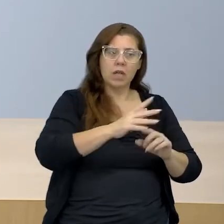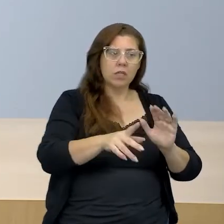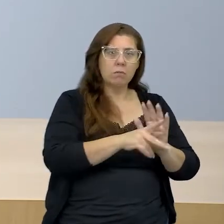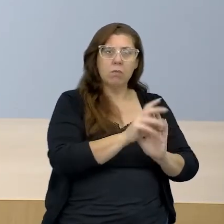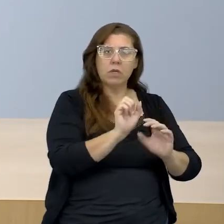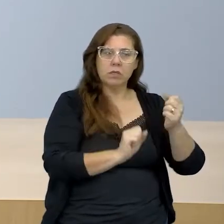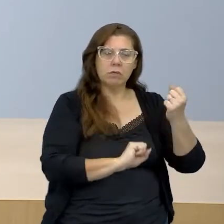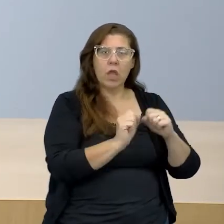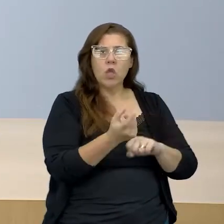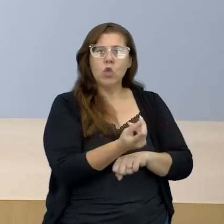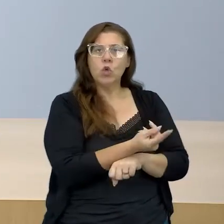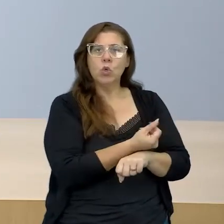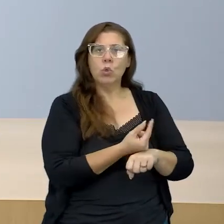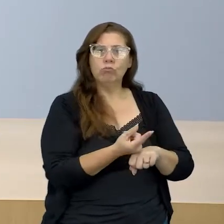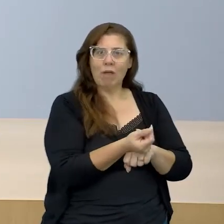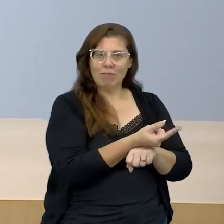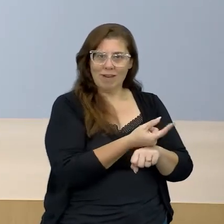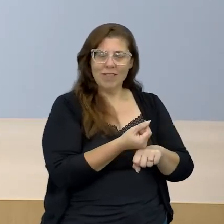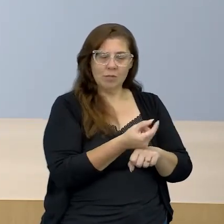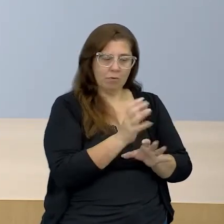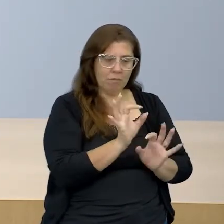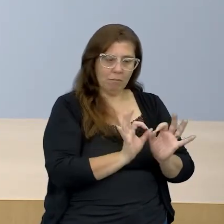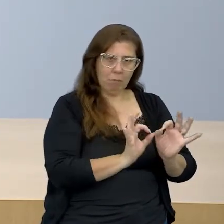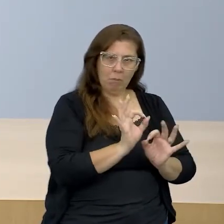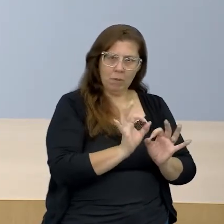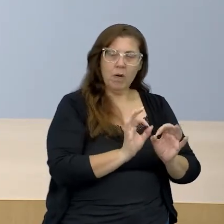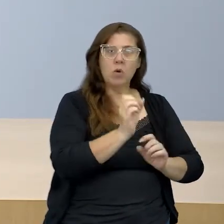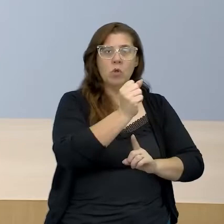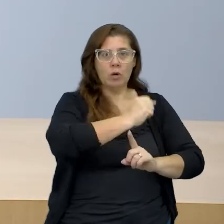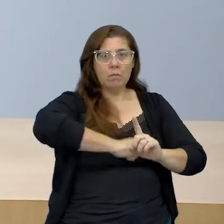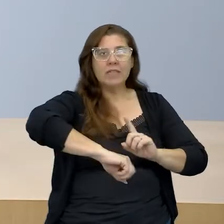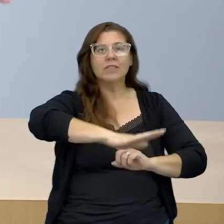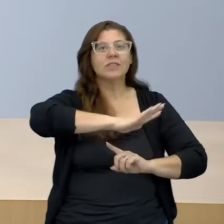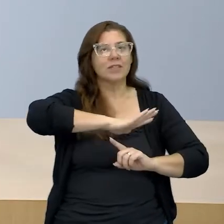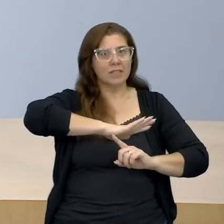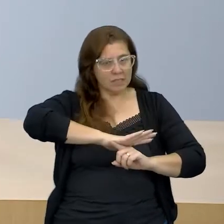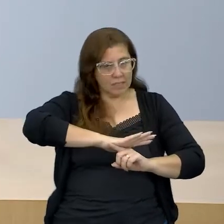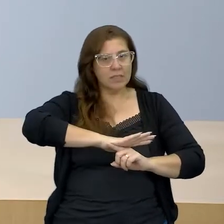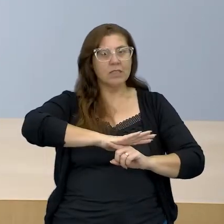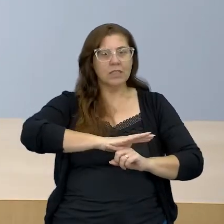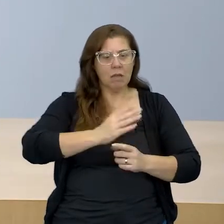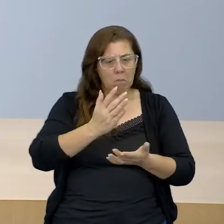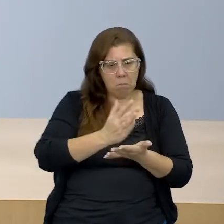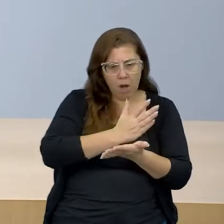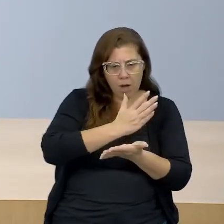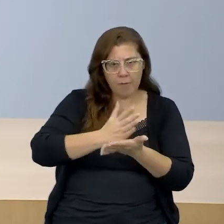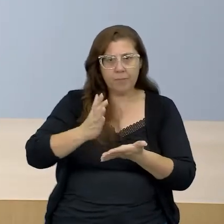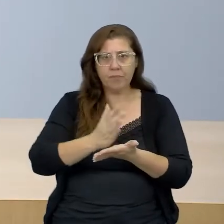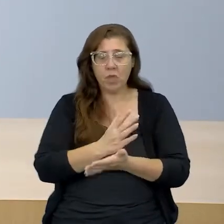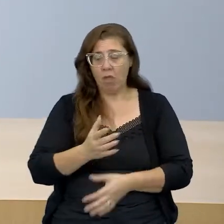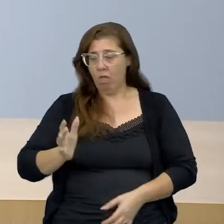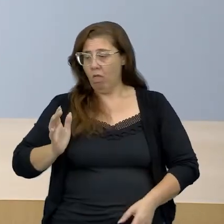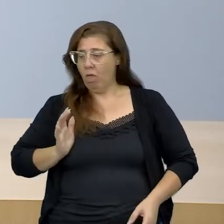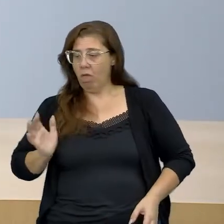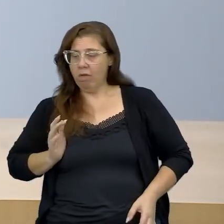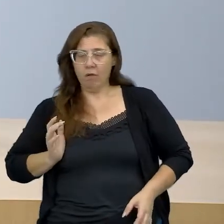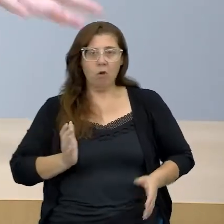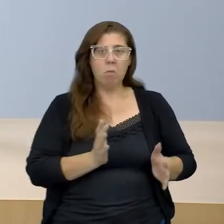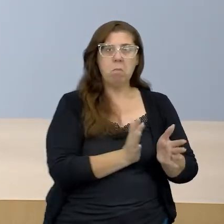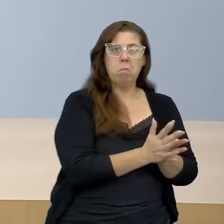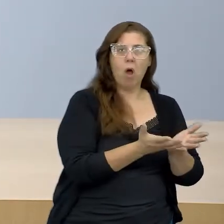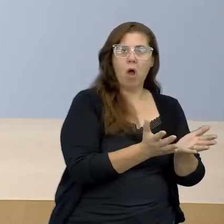capitalismo que vai se estabelecendo, uma sociedade cada vez mais dividida entre ricos e pobres,